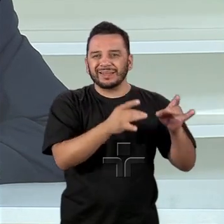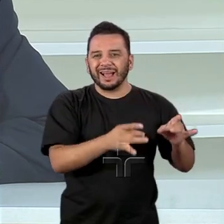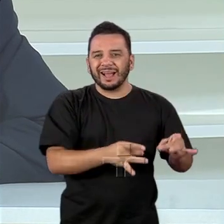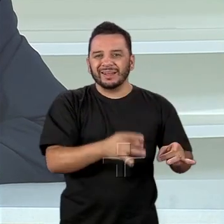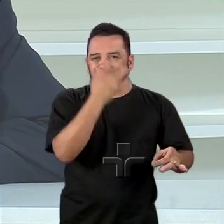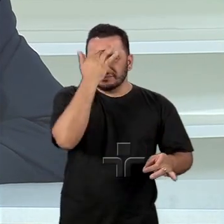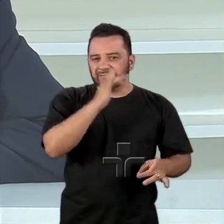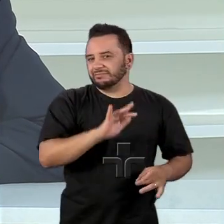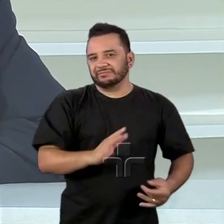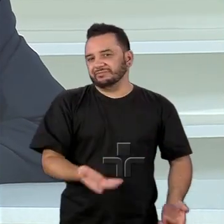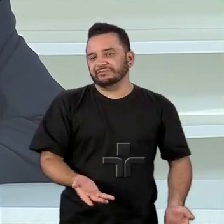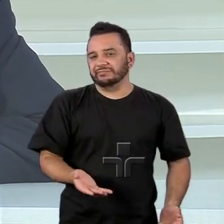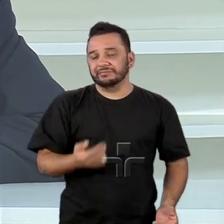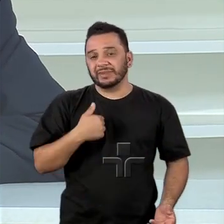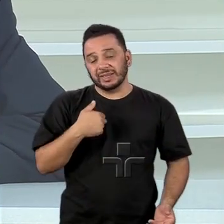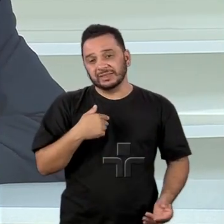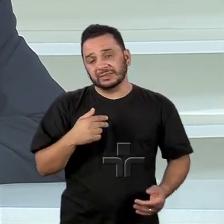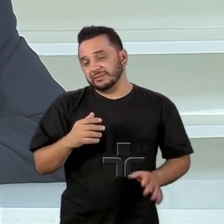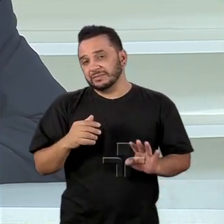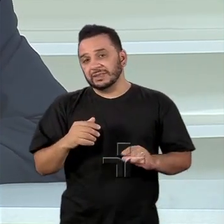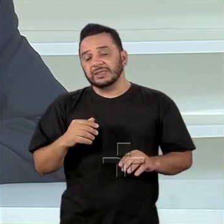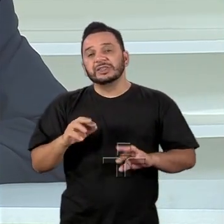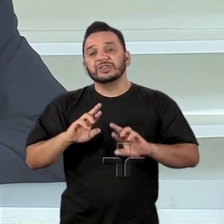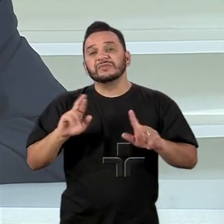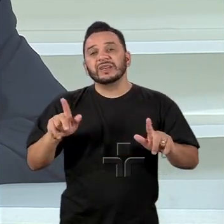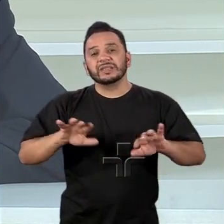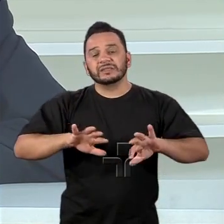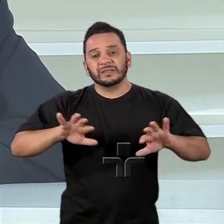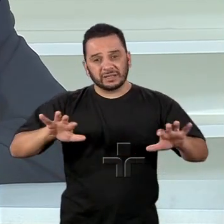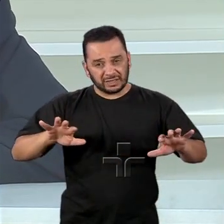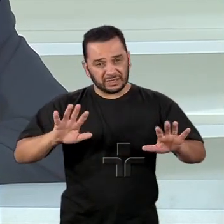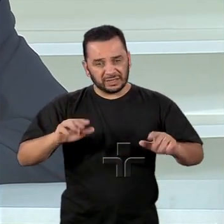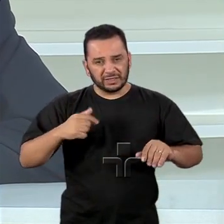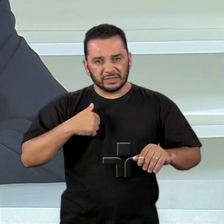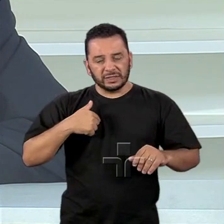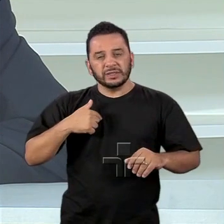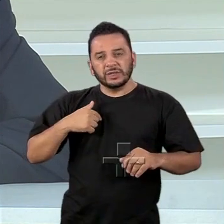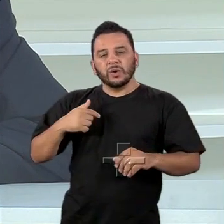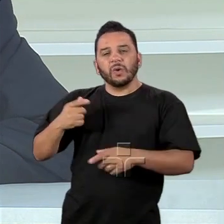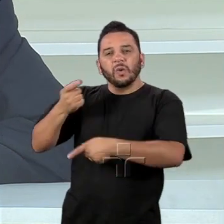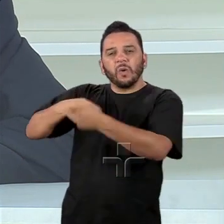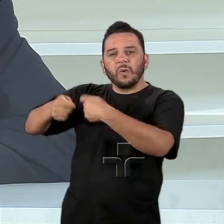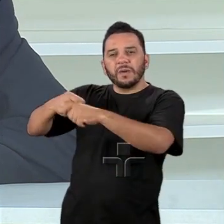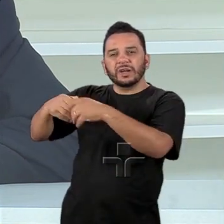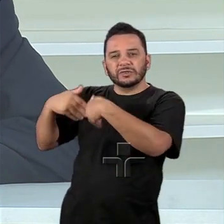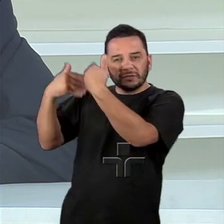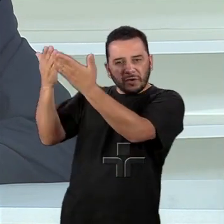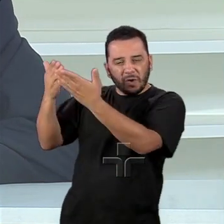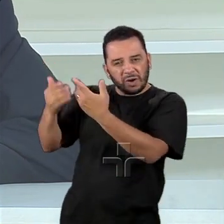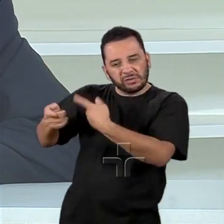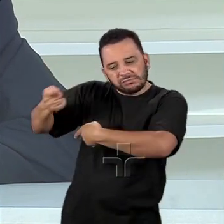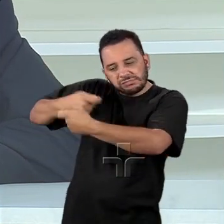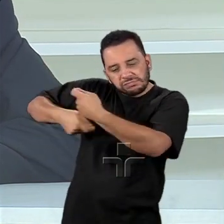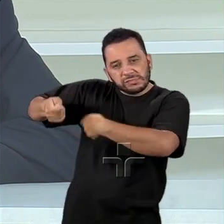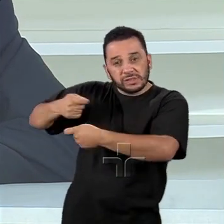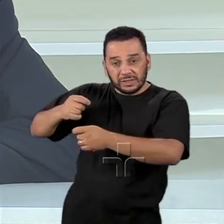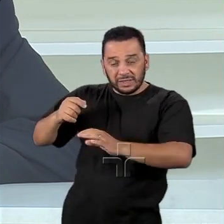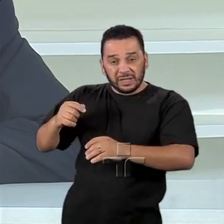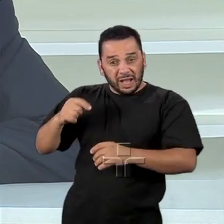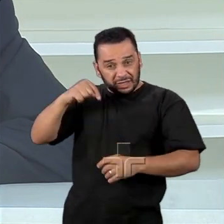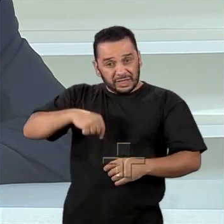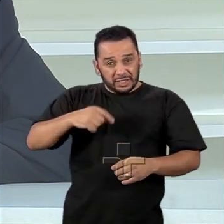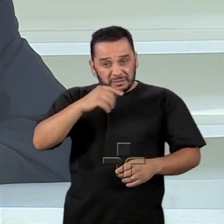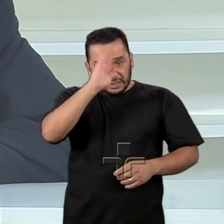importante, que eu acho, é que o comércio exterior, por exemplo, ao contrário de tudo que se fala aqui no Brasil,